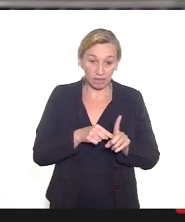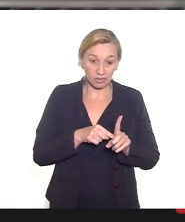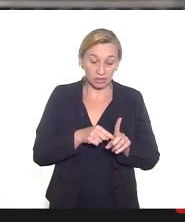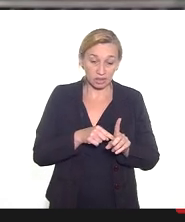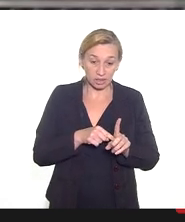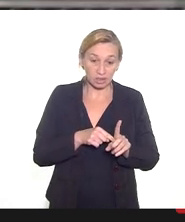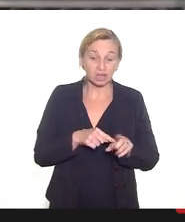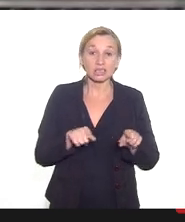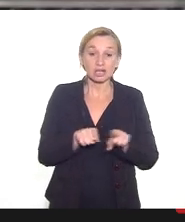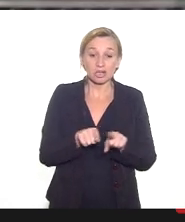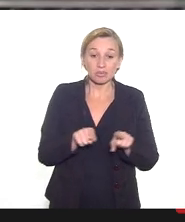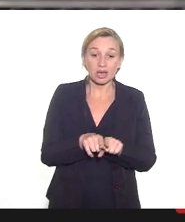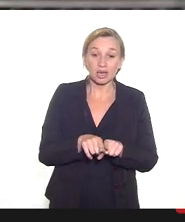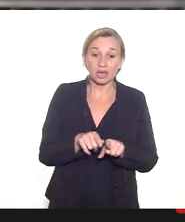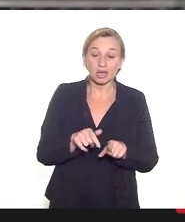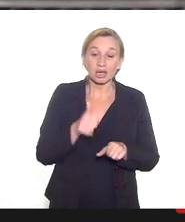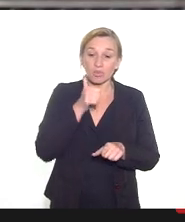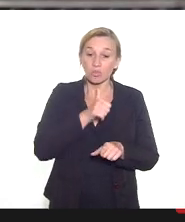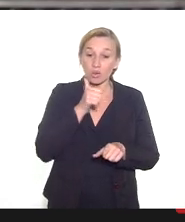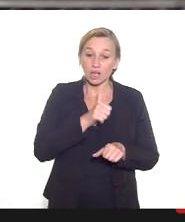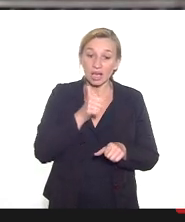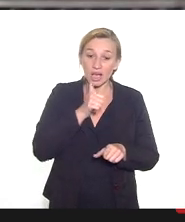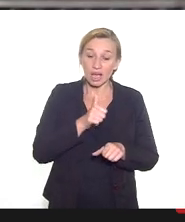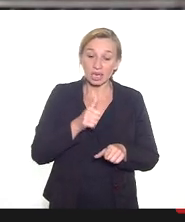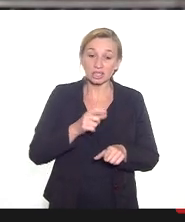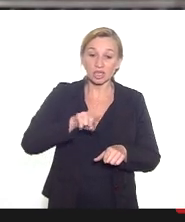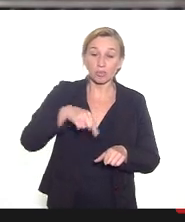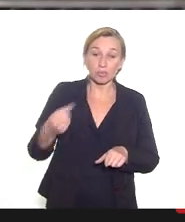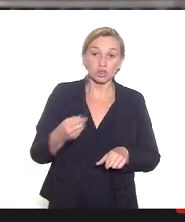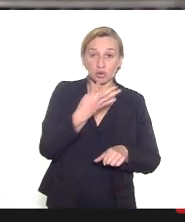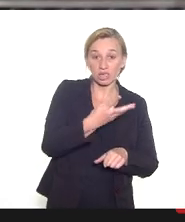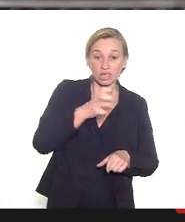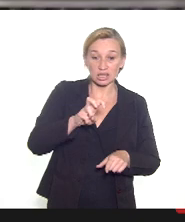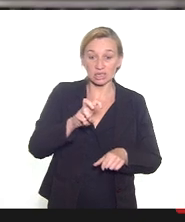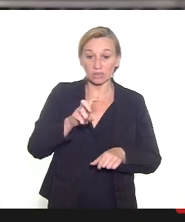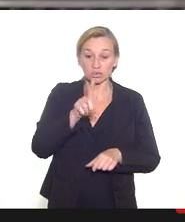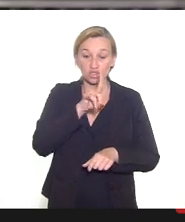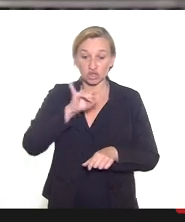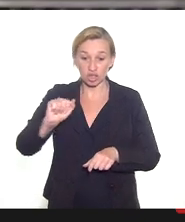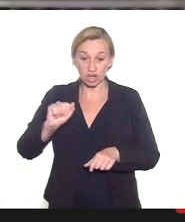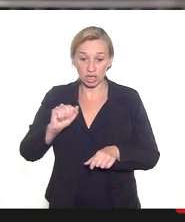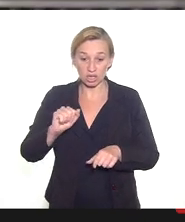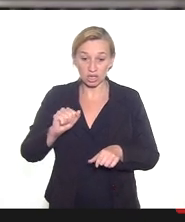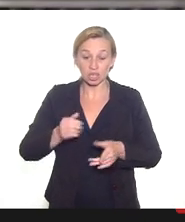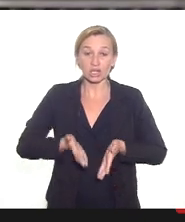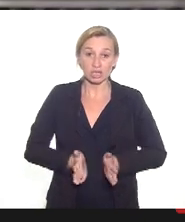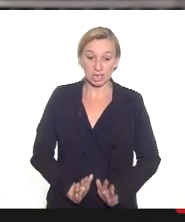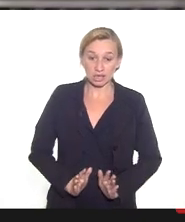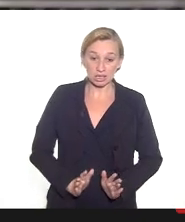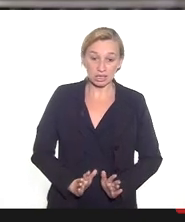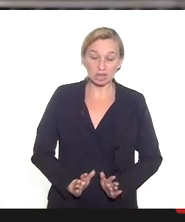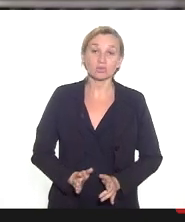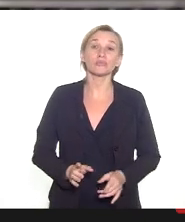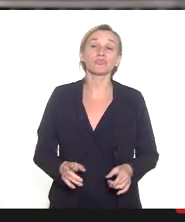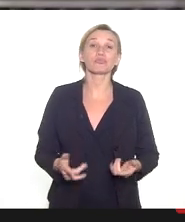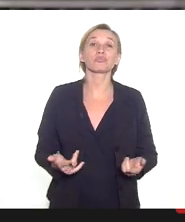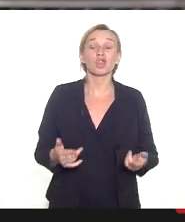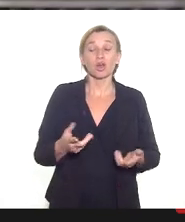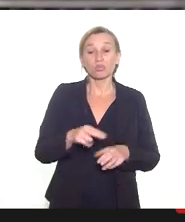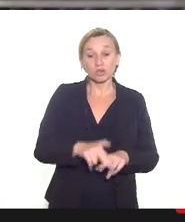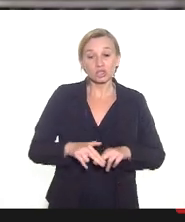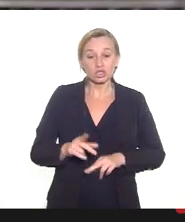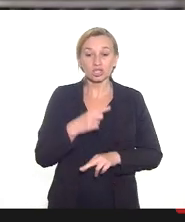correspondem mais do que o dobro do risco de morte no caso de desenvolverem a Covid. Então, é por isso que a gente